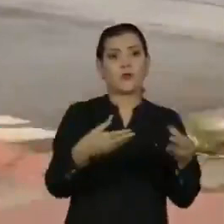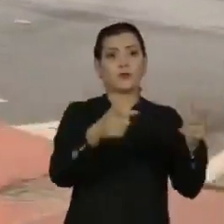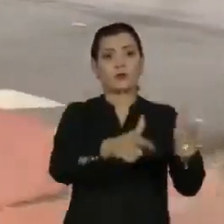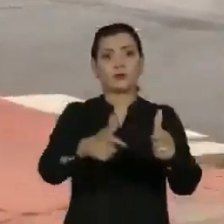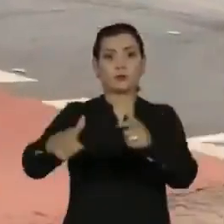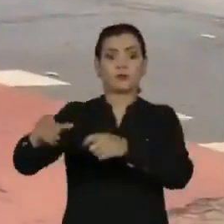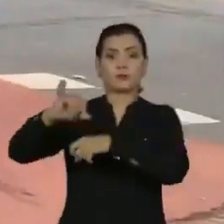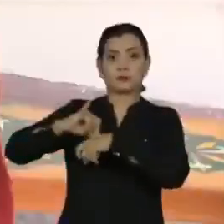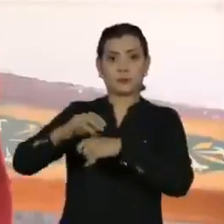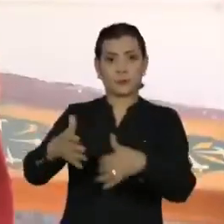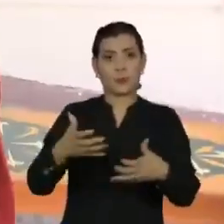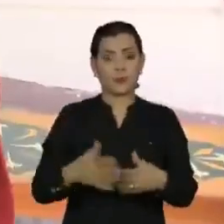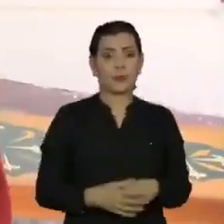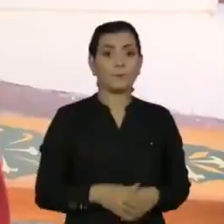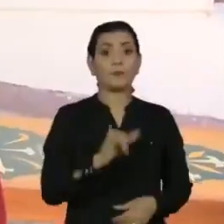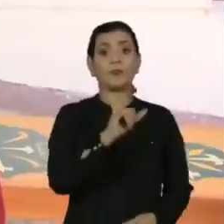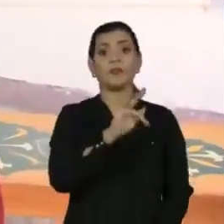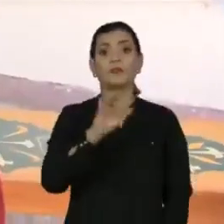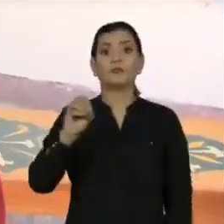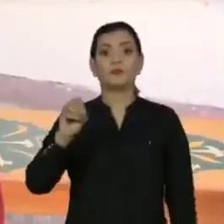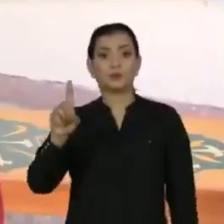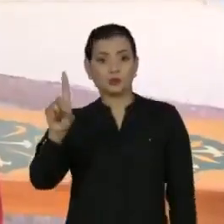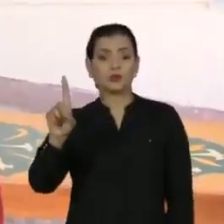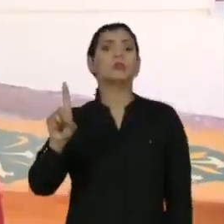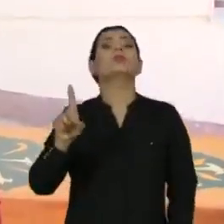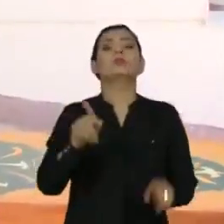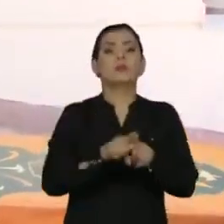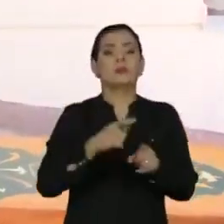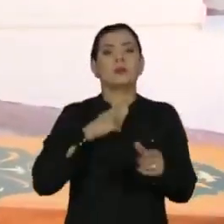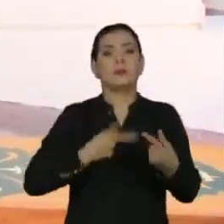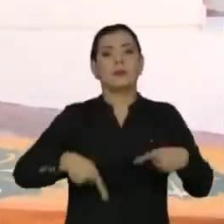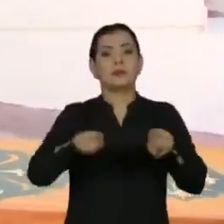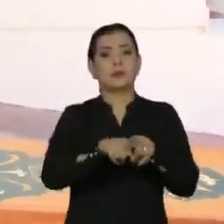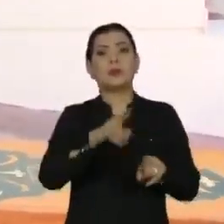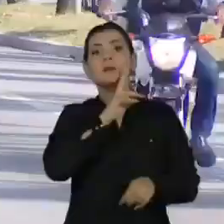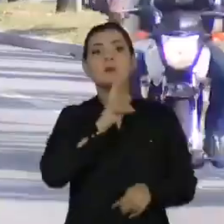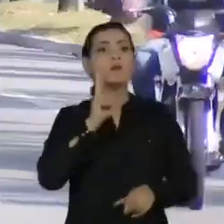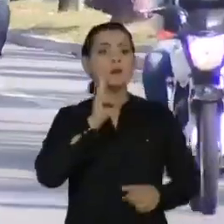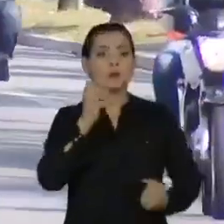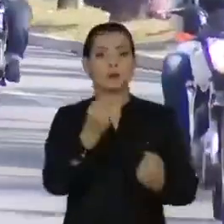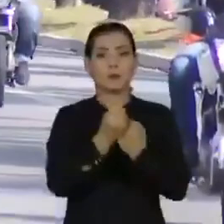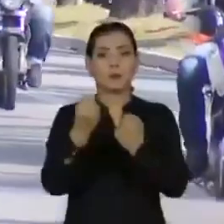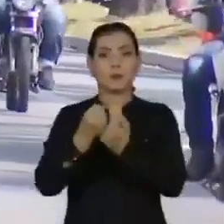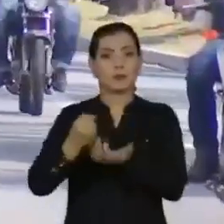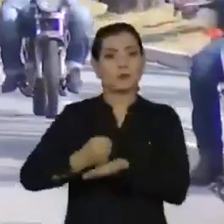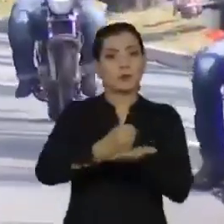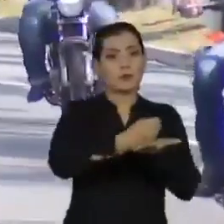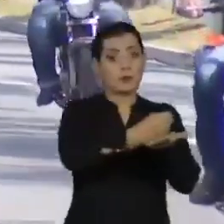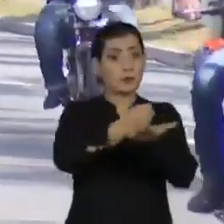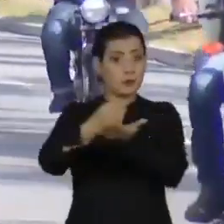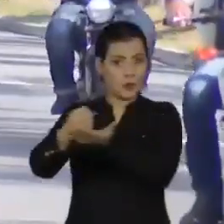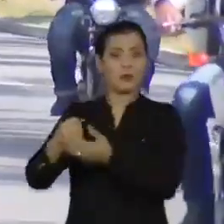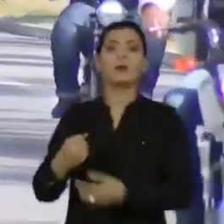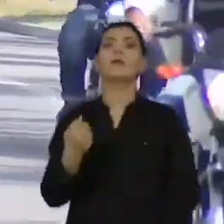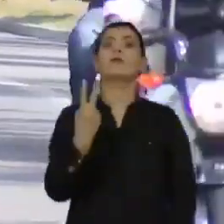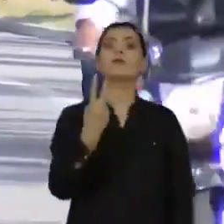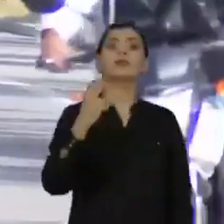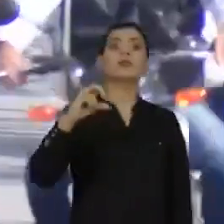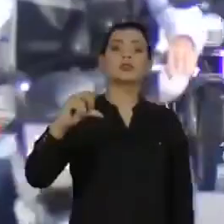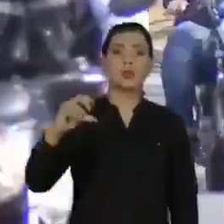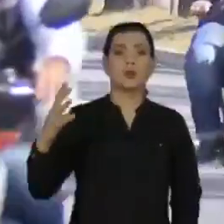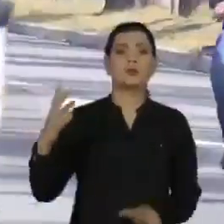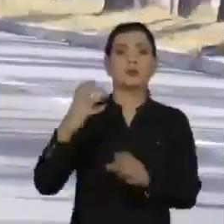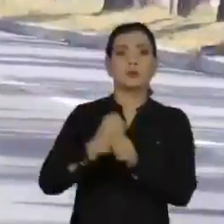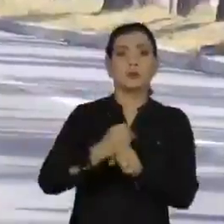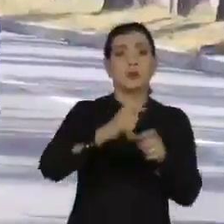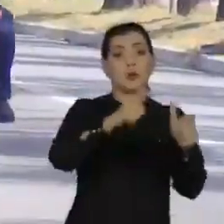outras capitais. O iFood disse que tem parcerias com restaurantes para dar suporte aos entregadores. São 29 pontos